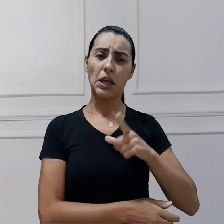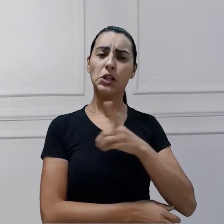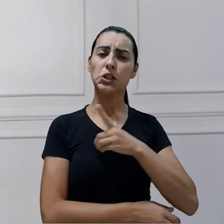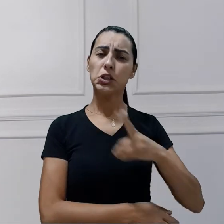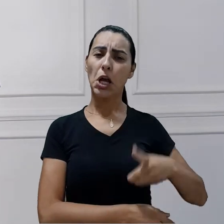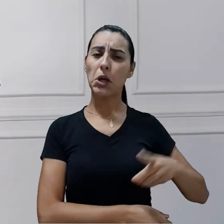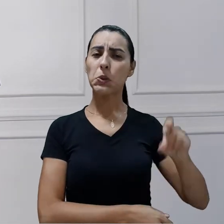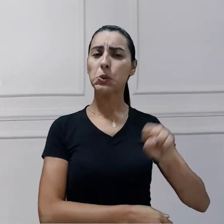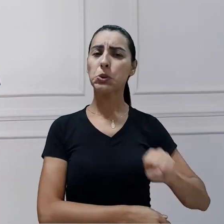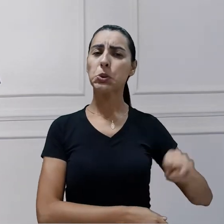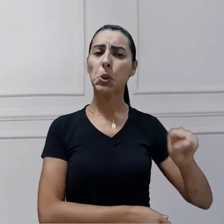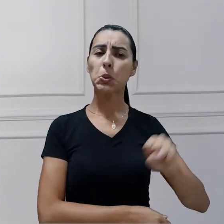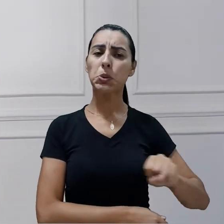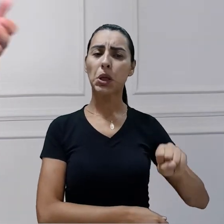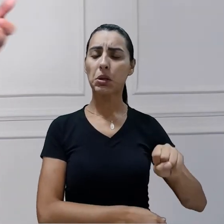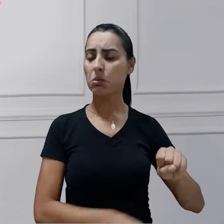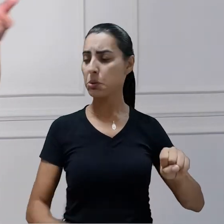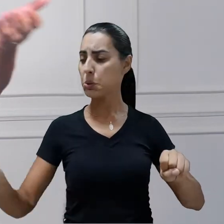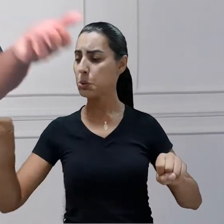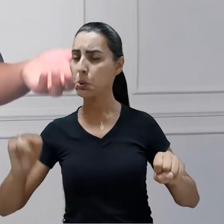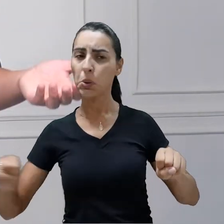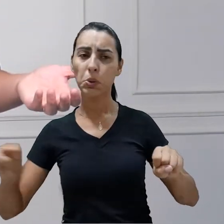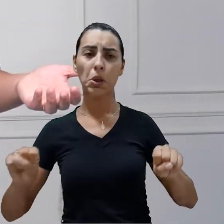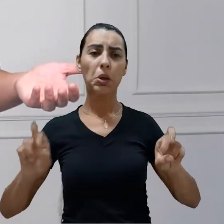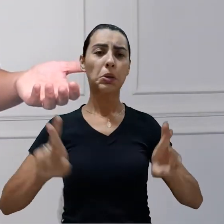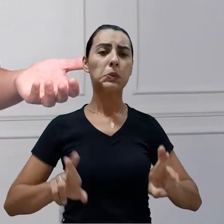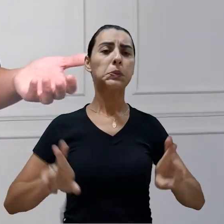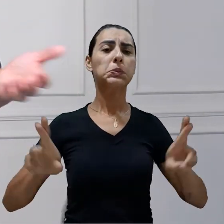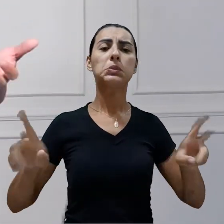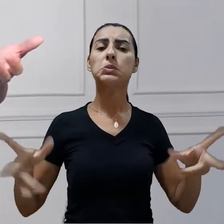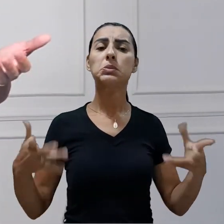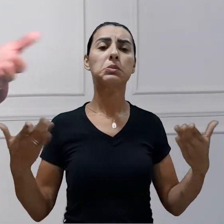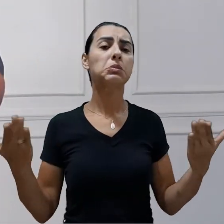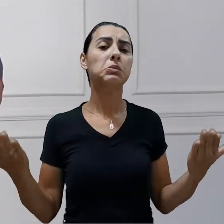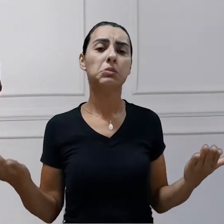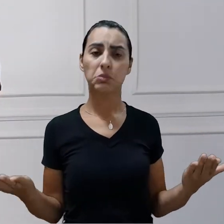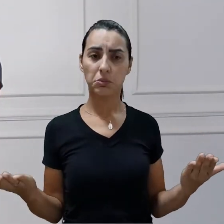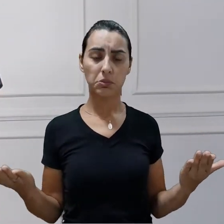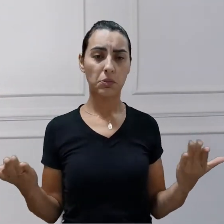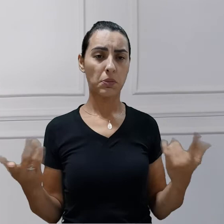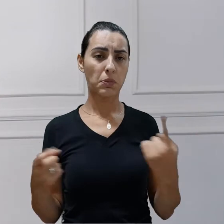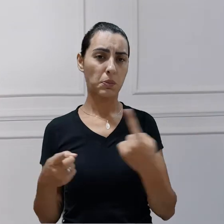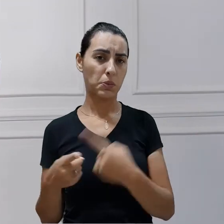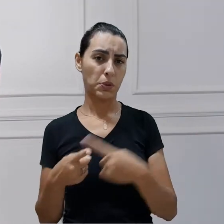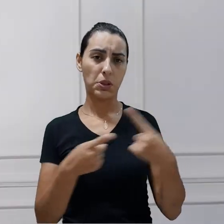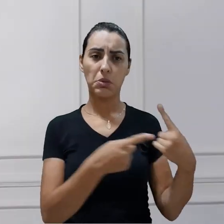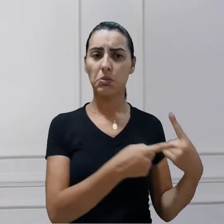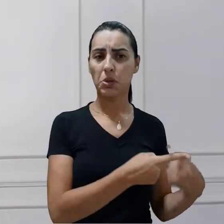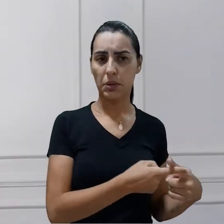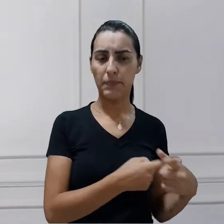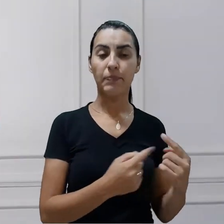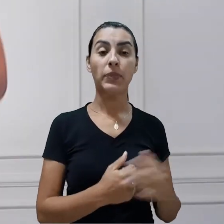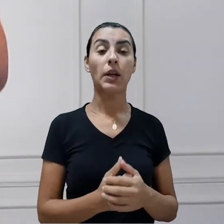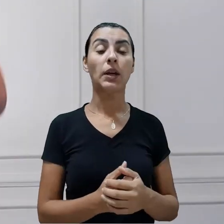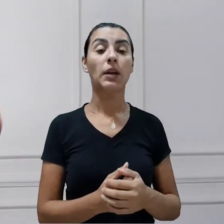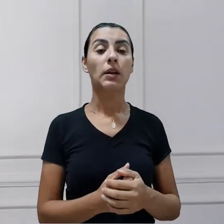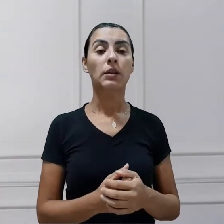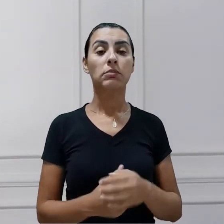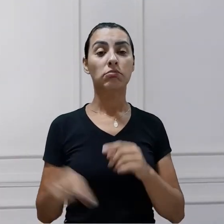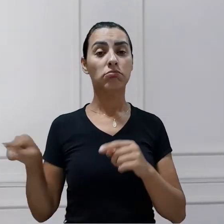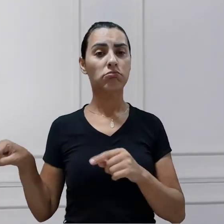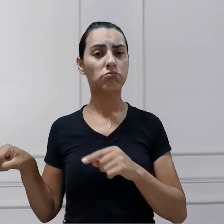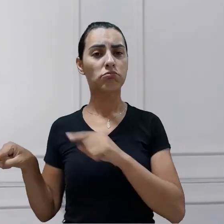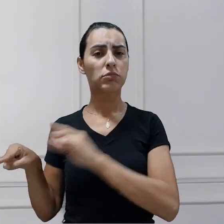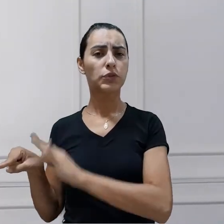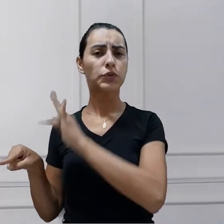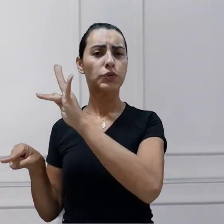Mas, qual a diferença entre o que está no sacerdócio, que eu esqueci de dizer, e o permanente? Aquele que está se preparando para